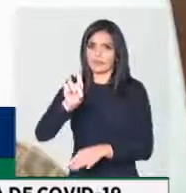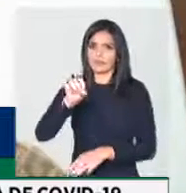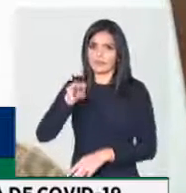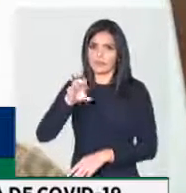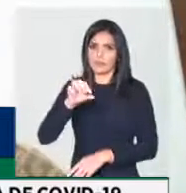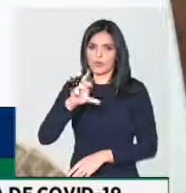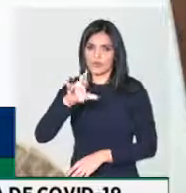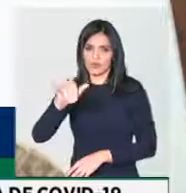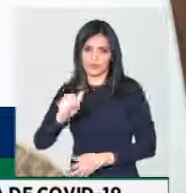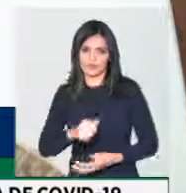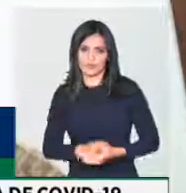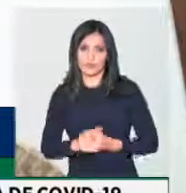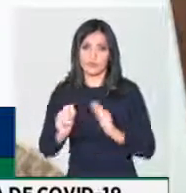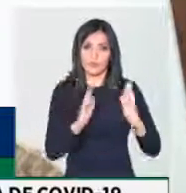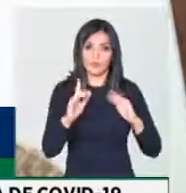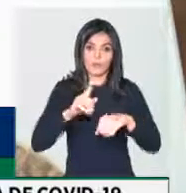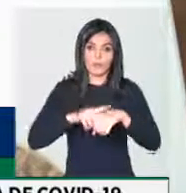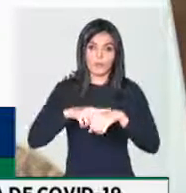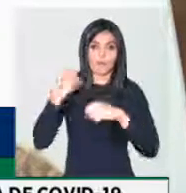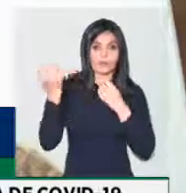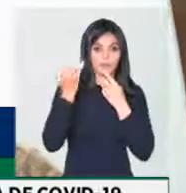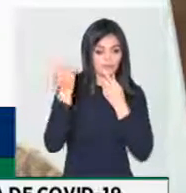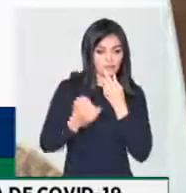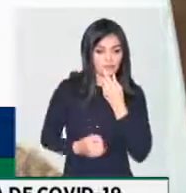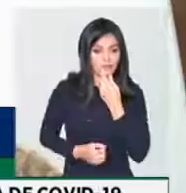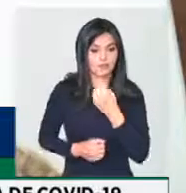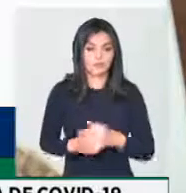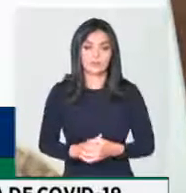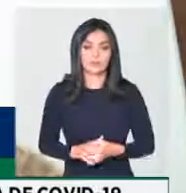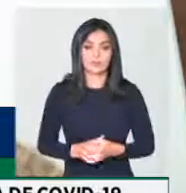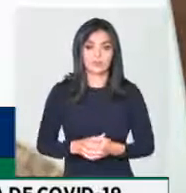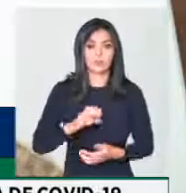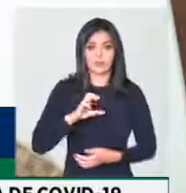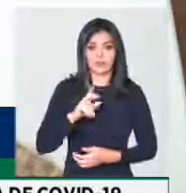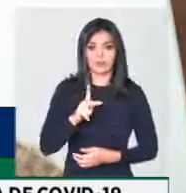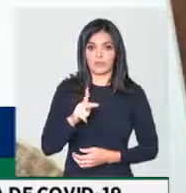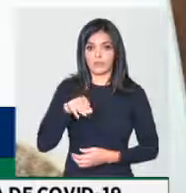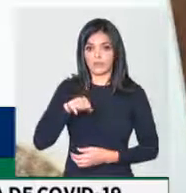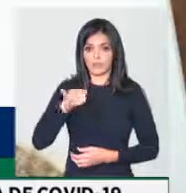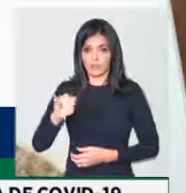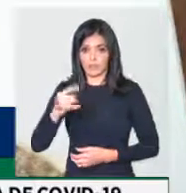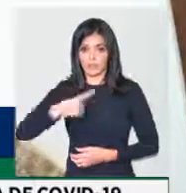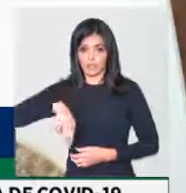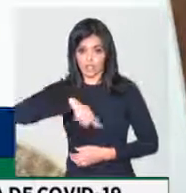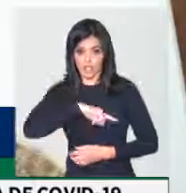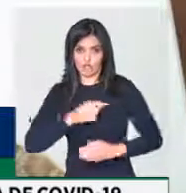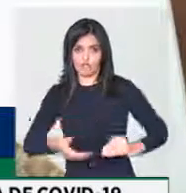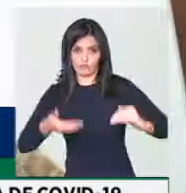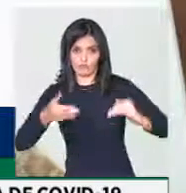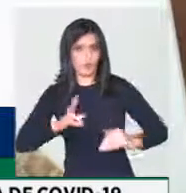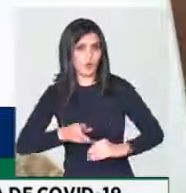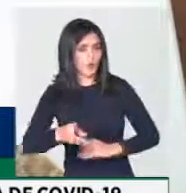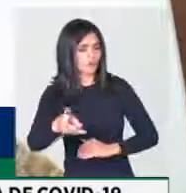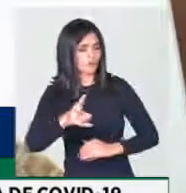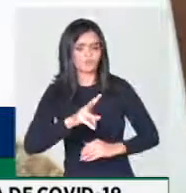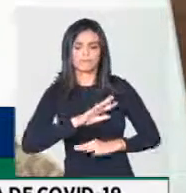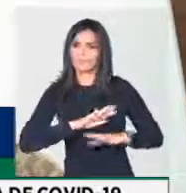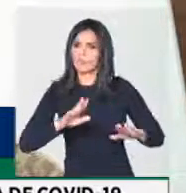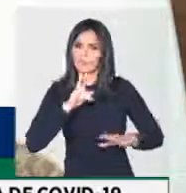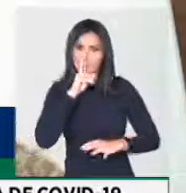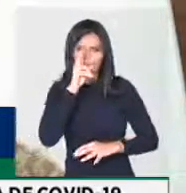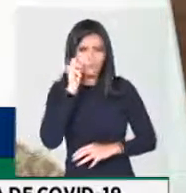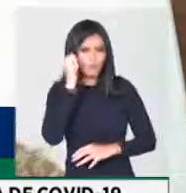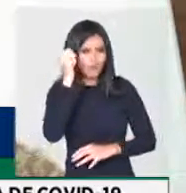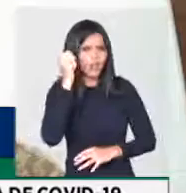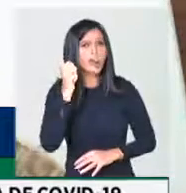importante, a CPMI do nosso Congresso deve continuar, continuar fortalecida para